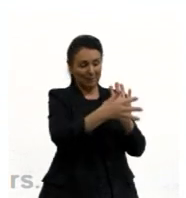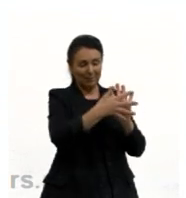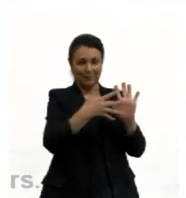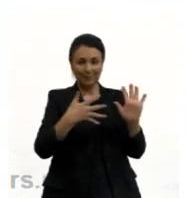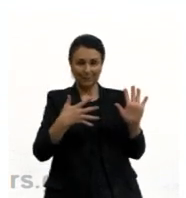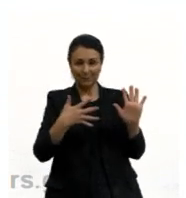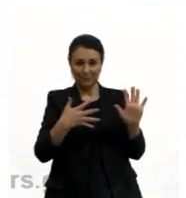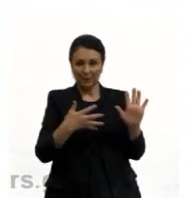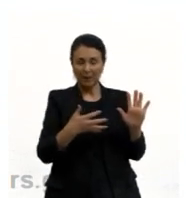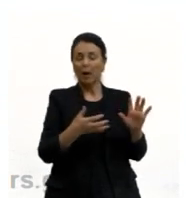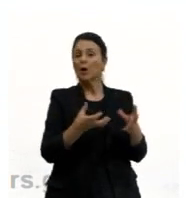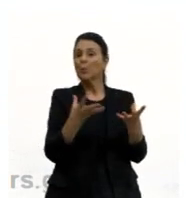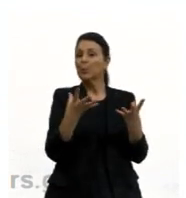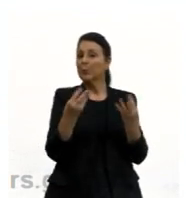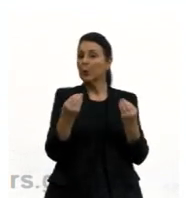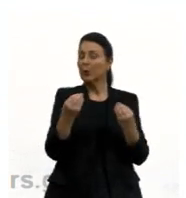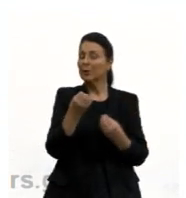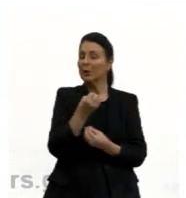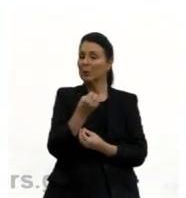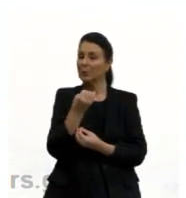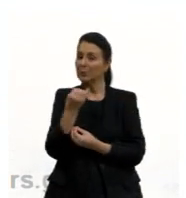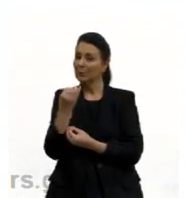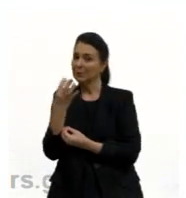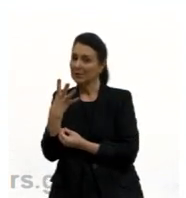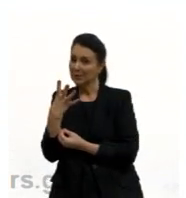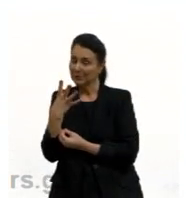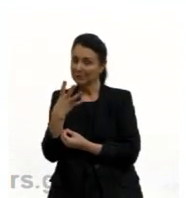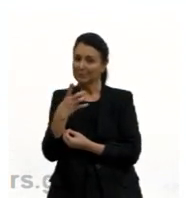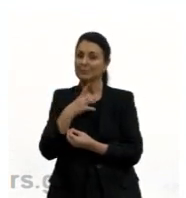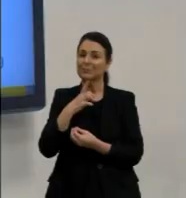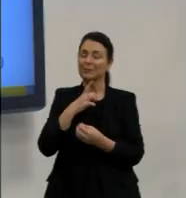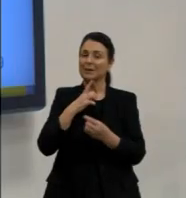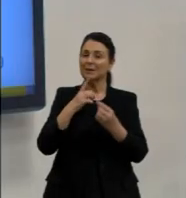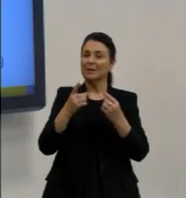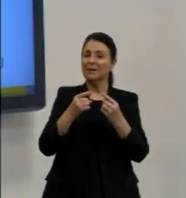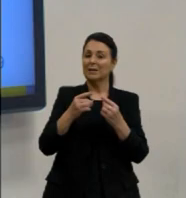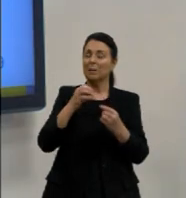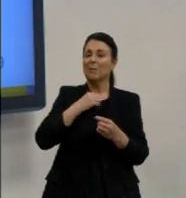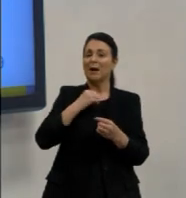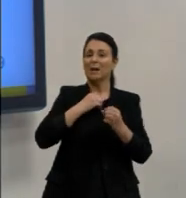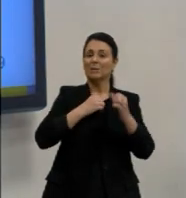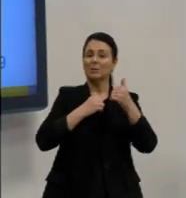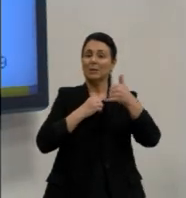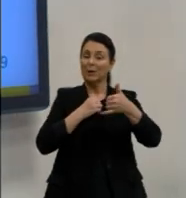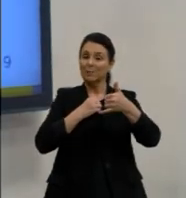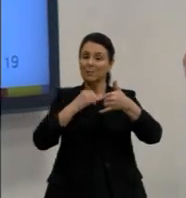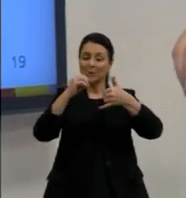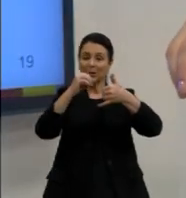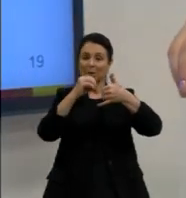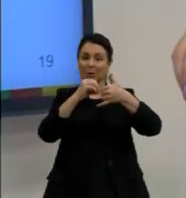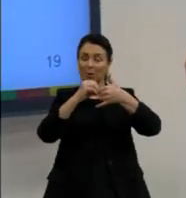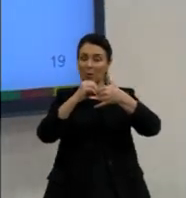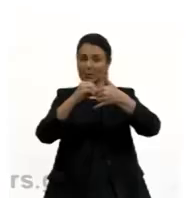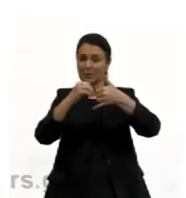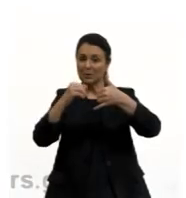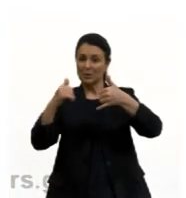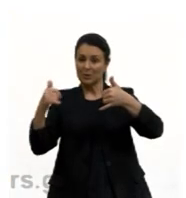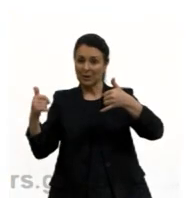quantidades, né, nós temos que montar aí uma porção maior de oxigênio, nitrogênio,